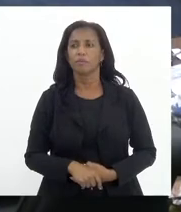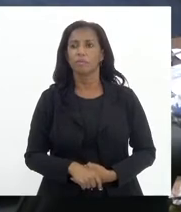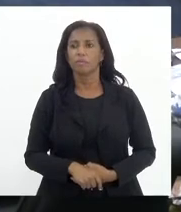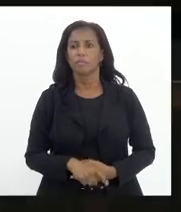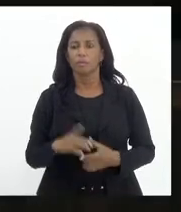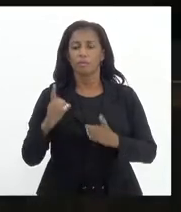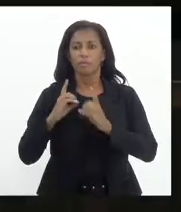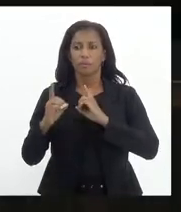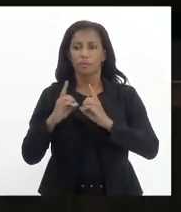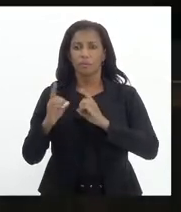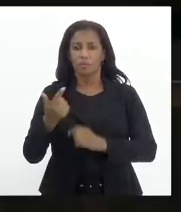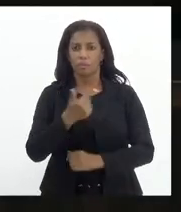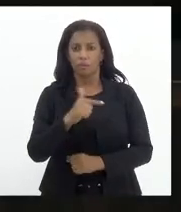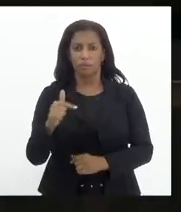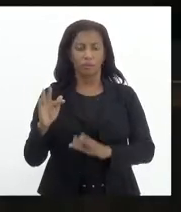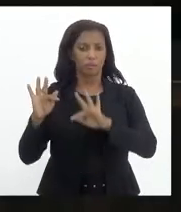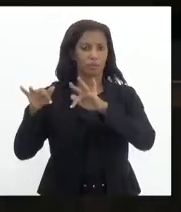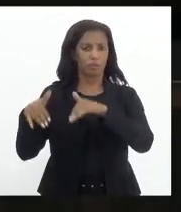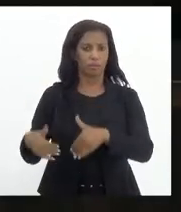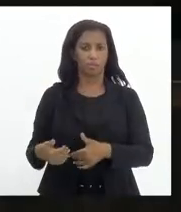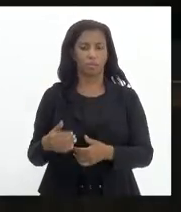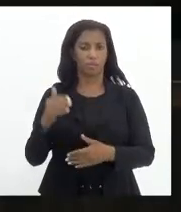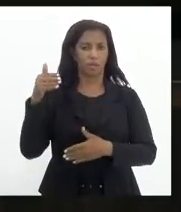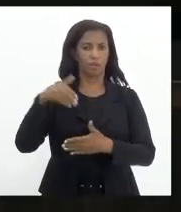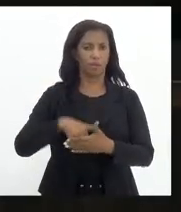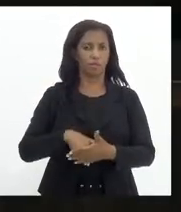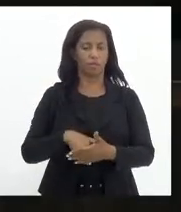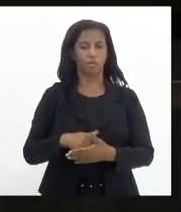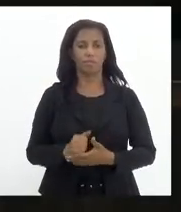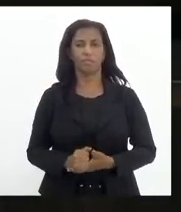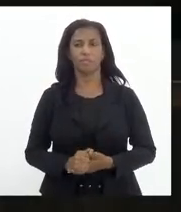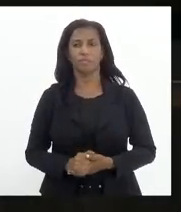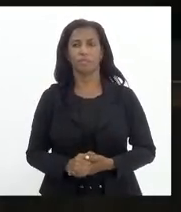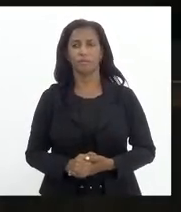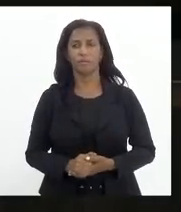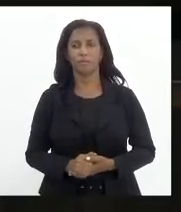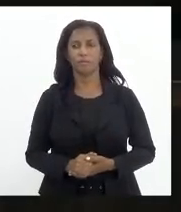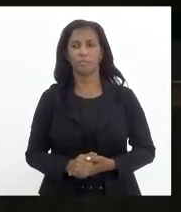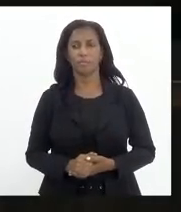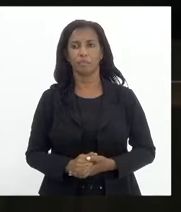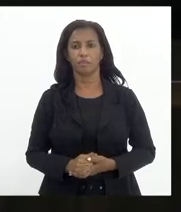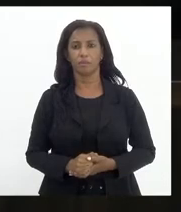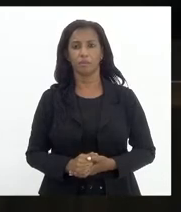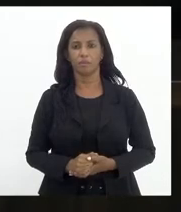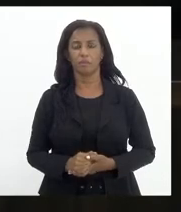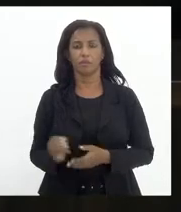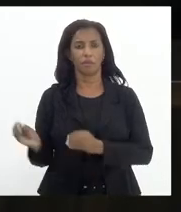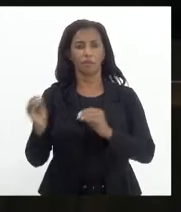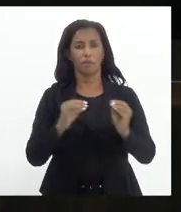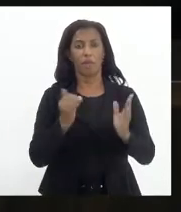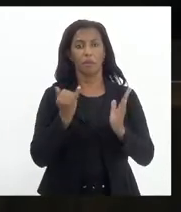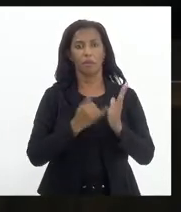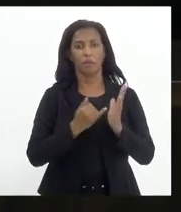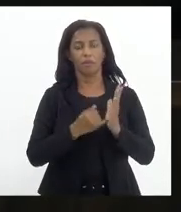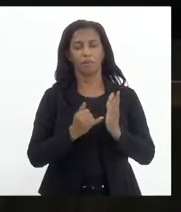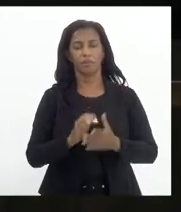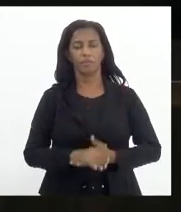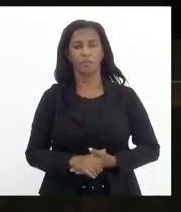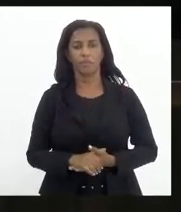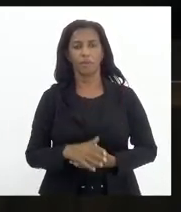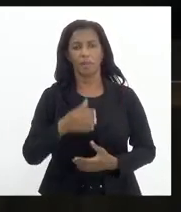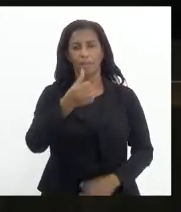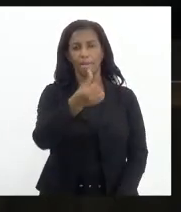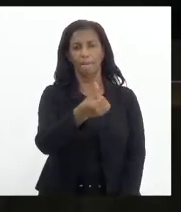Em discussão. Não há vendo quem queira discutir. Encerrado a discussão. Em votação. Os senhores que aprovam, permaneçam como estão. Então, aprovado, vai à publicação. Projeto de resolução